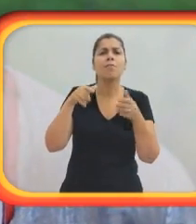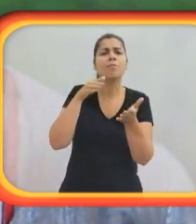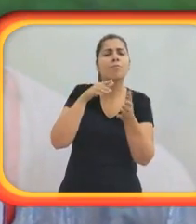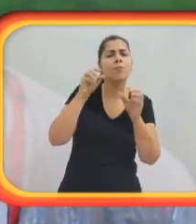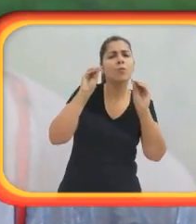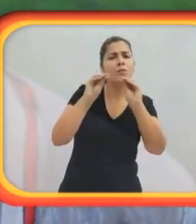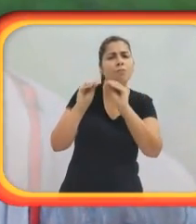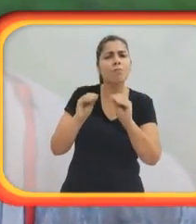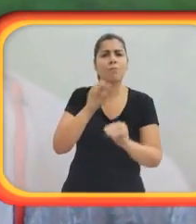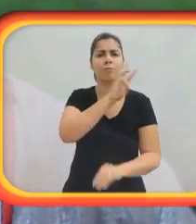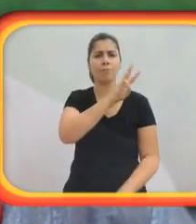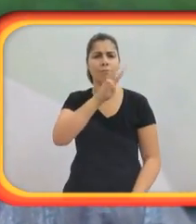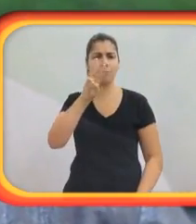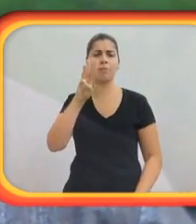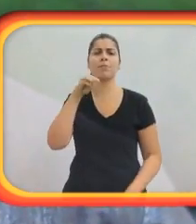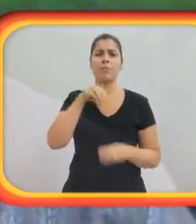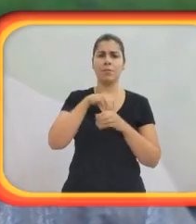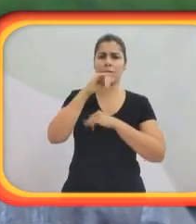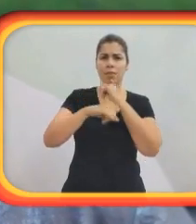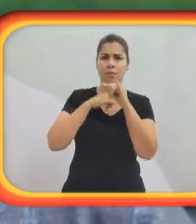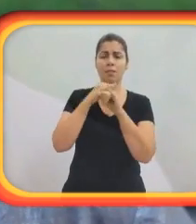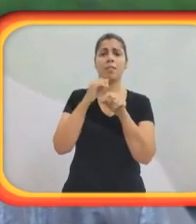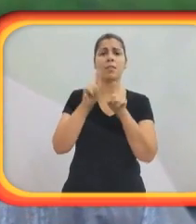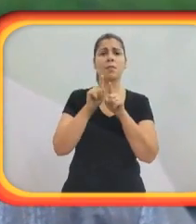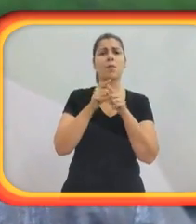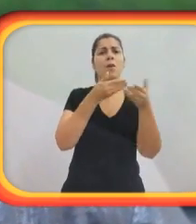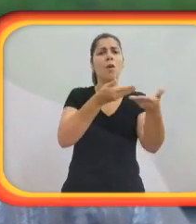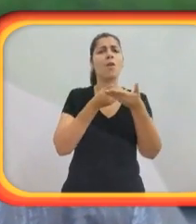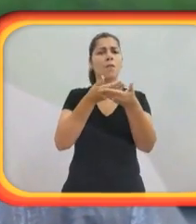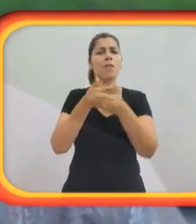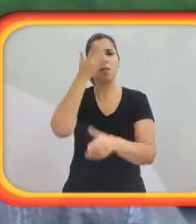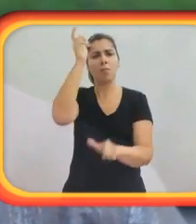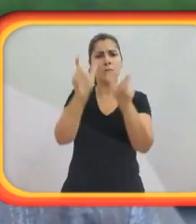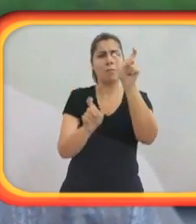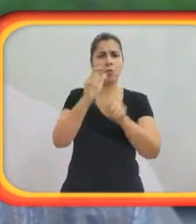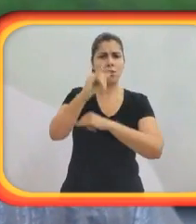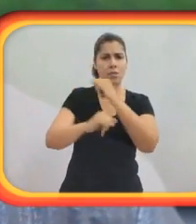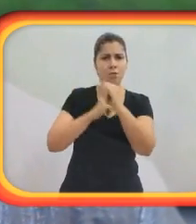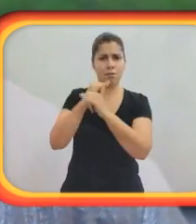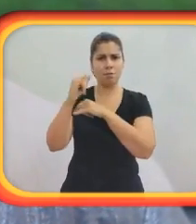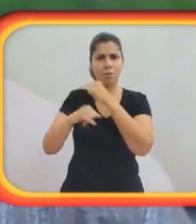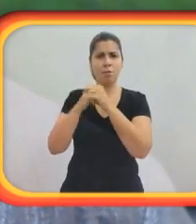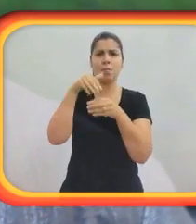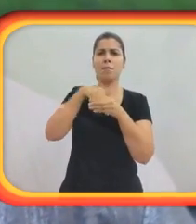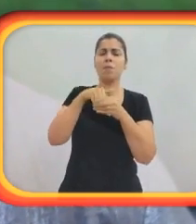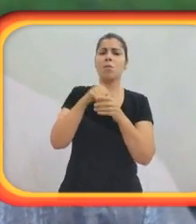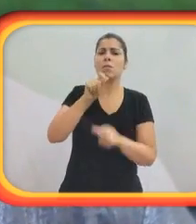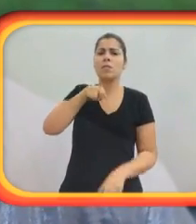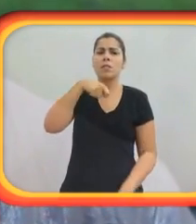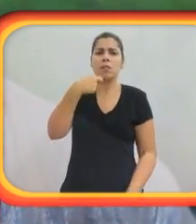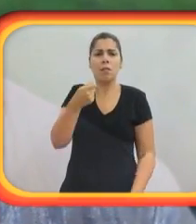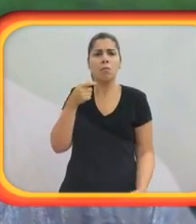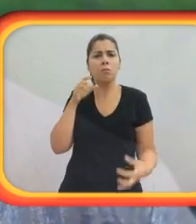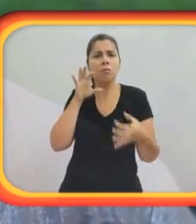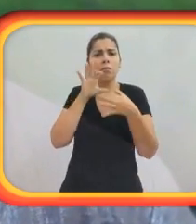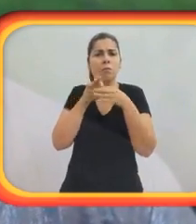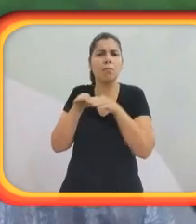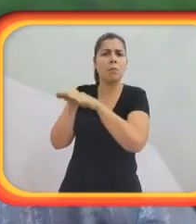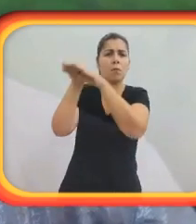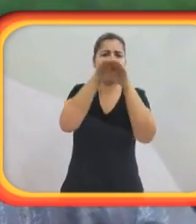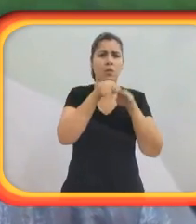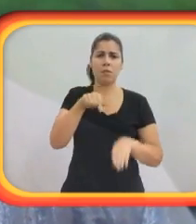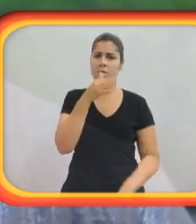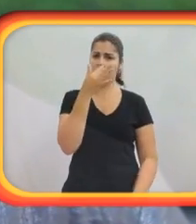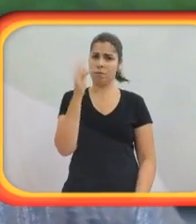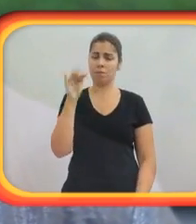Atualmente, em nível nacional, muitos sites estão sendo desenvolvidos para recolher todos os sinais que existem na França. Para dizer,